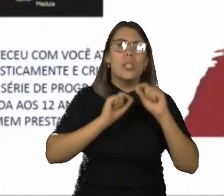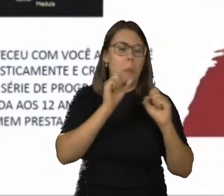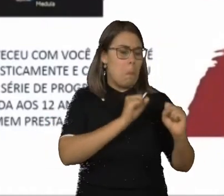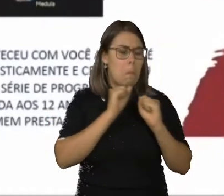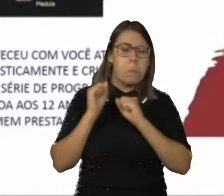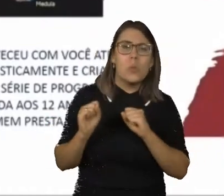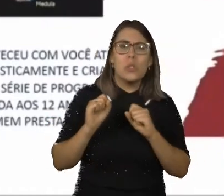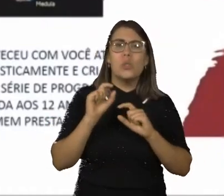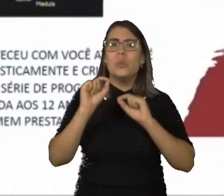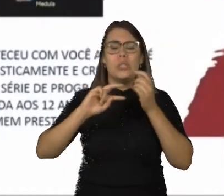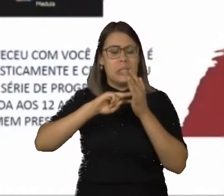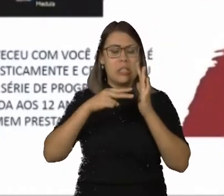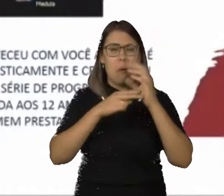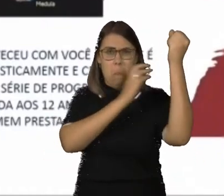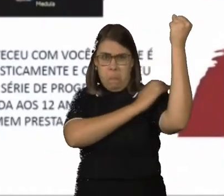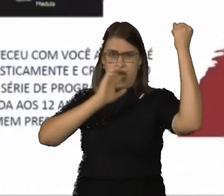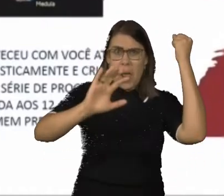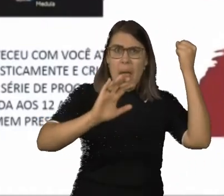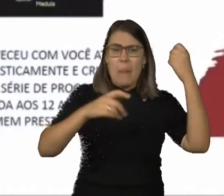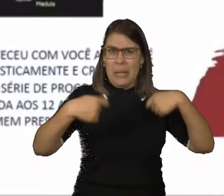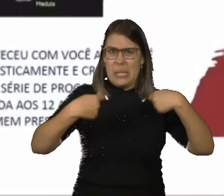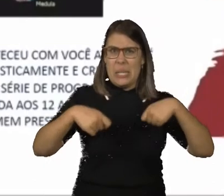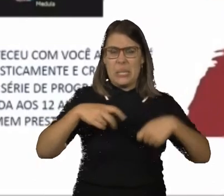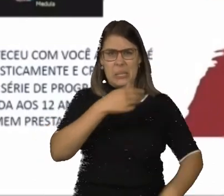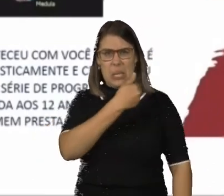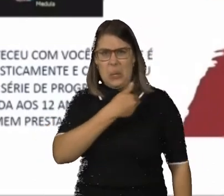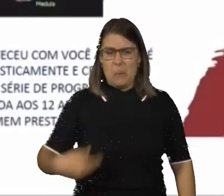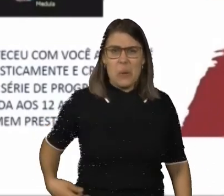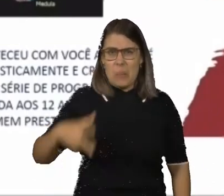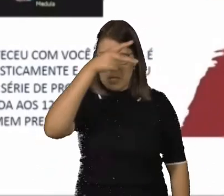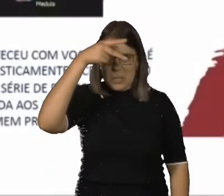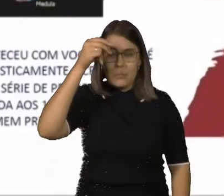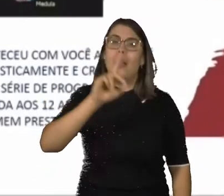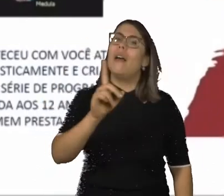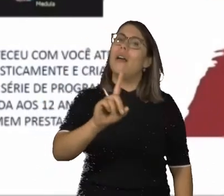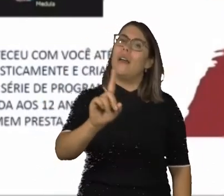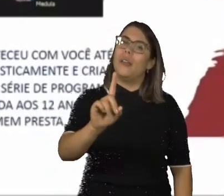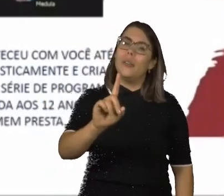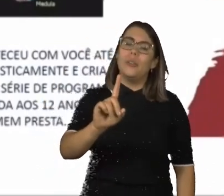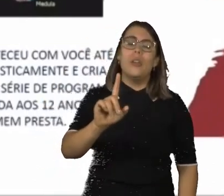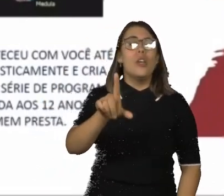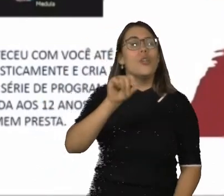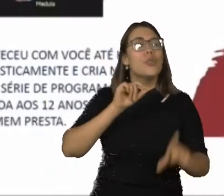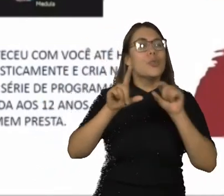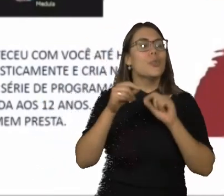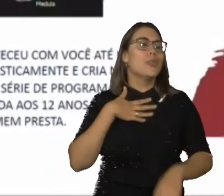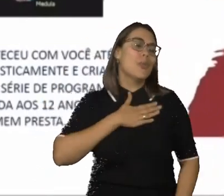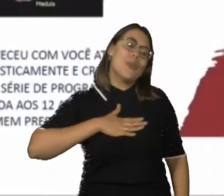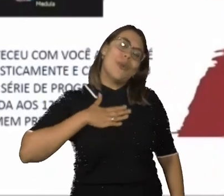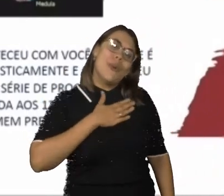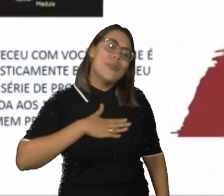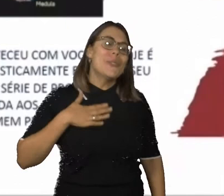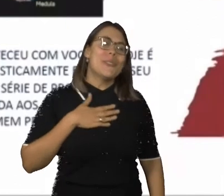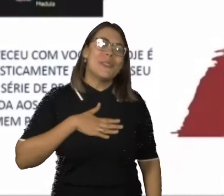empoderada, que tem que ser o presidente da república. Não. Poder é ter autonomia de escolha, é fazer as coisas que eu gosto, é